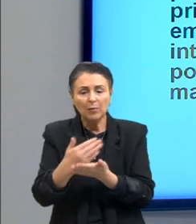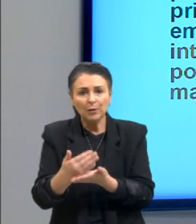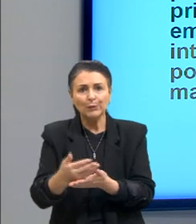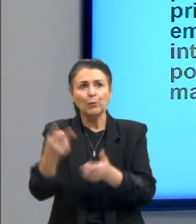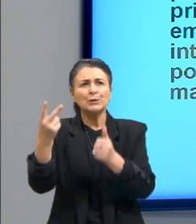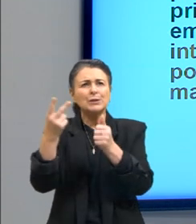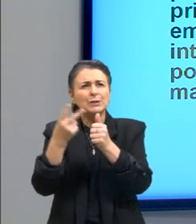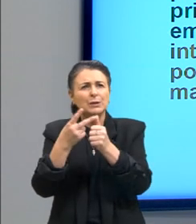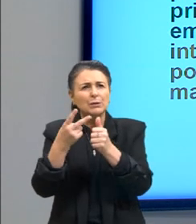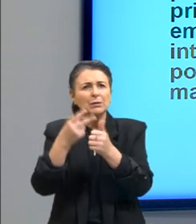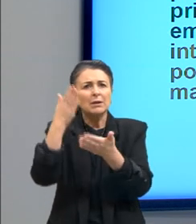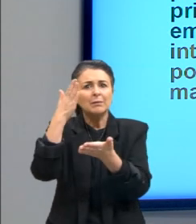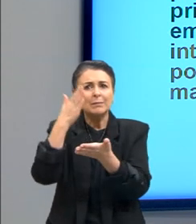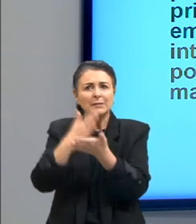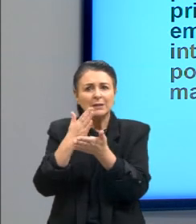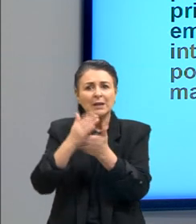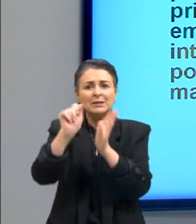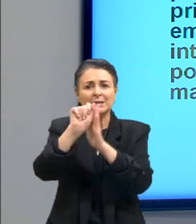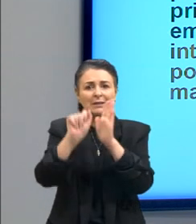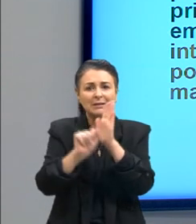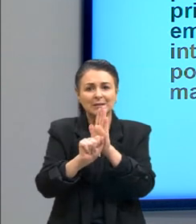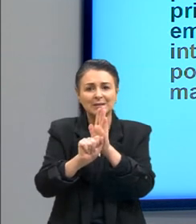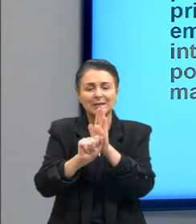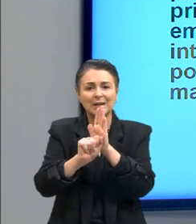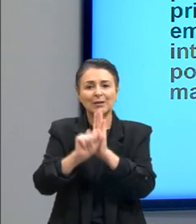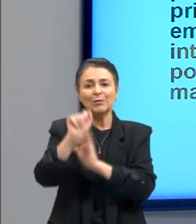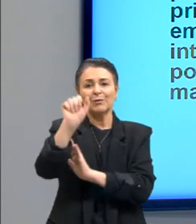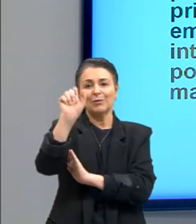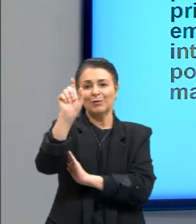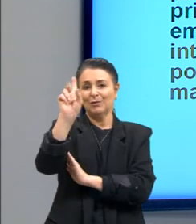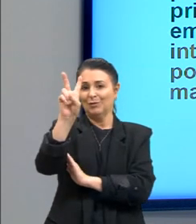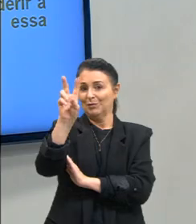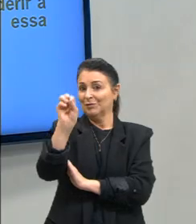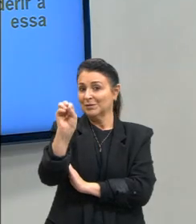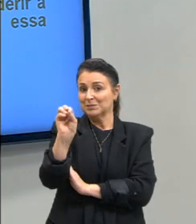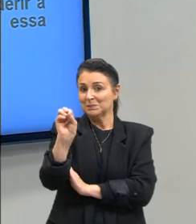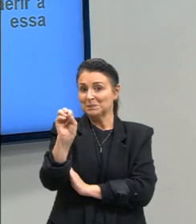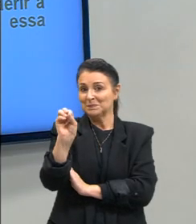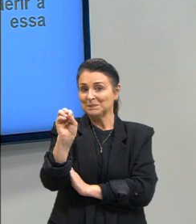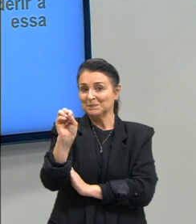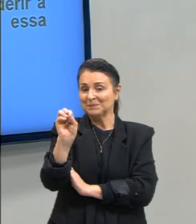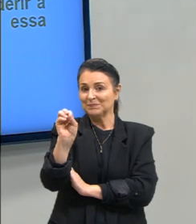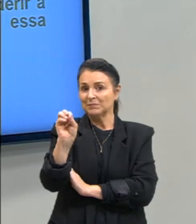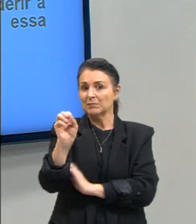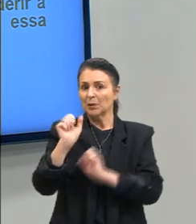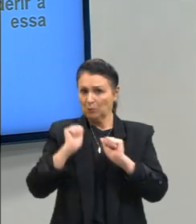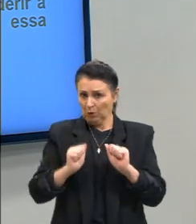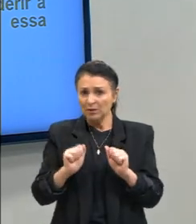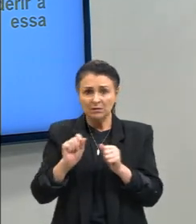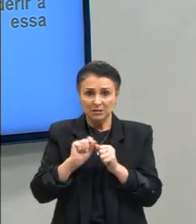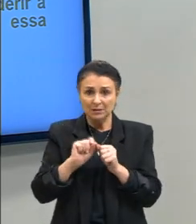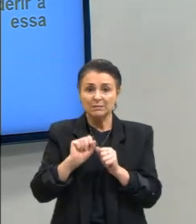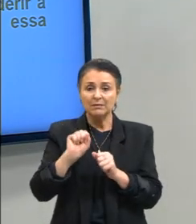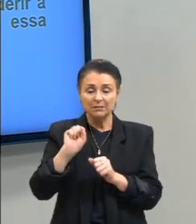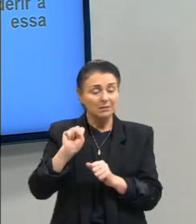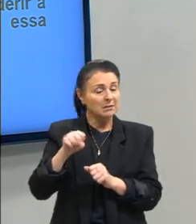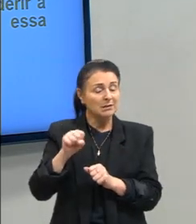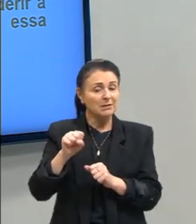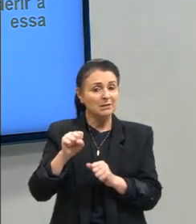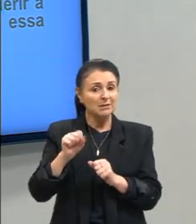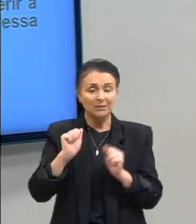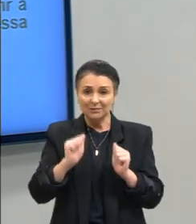metade do século XX ora pode isso? pode